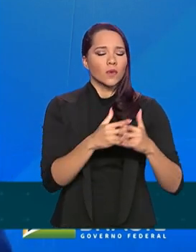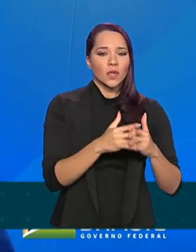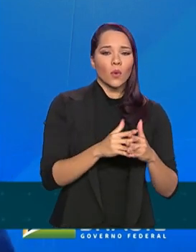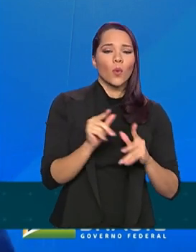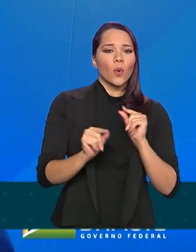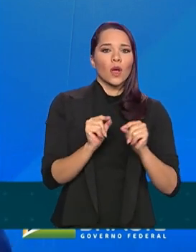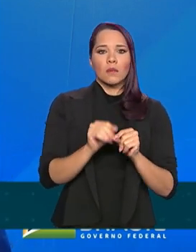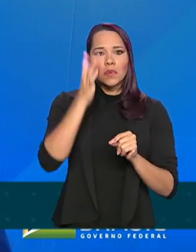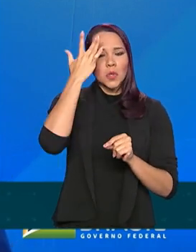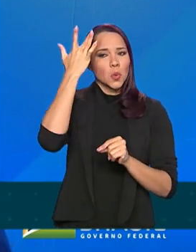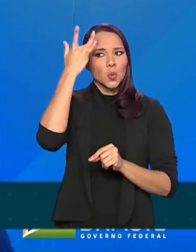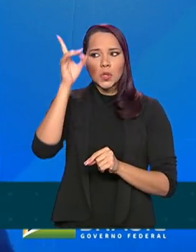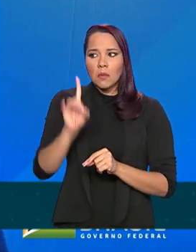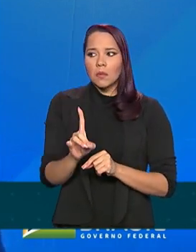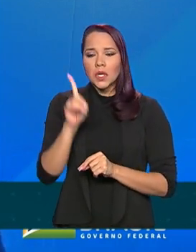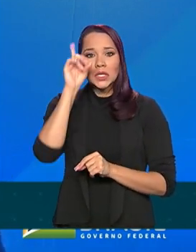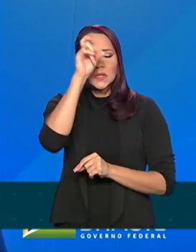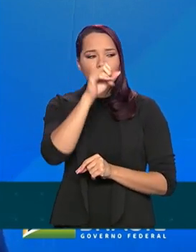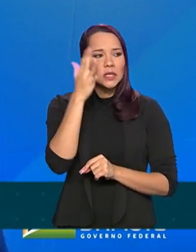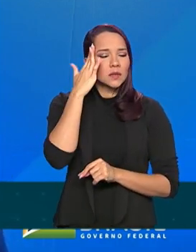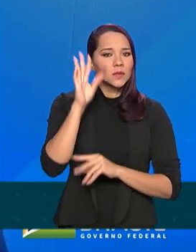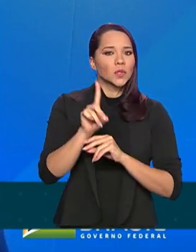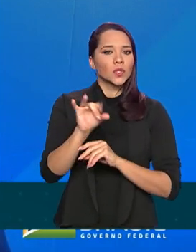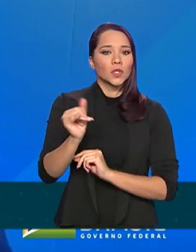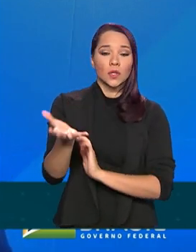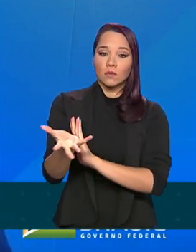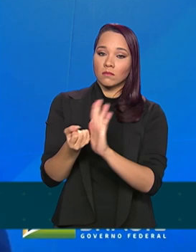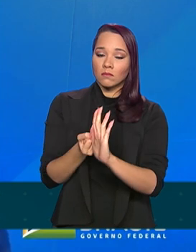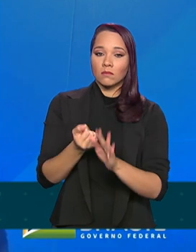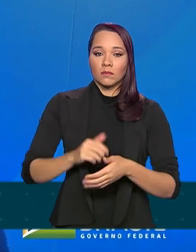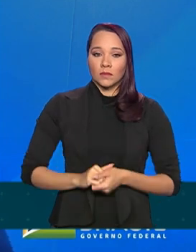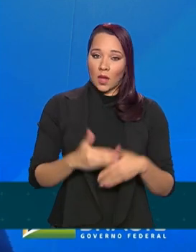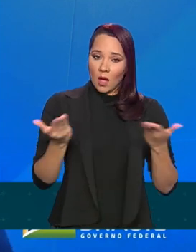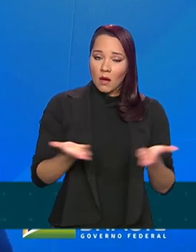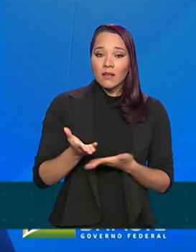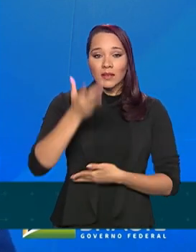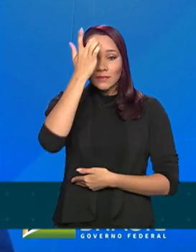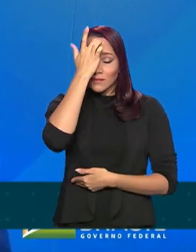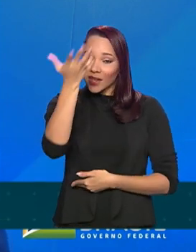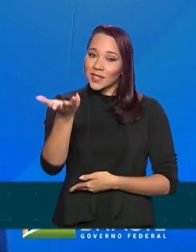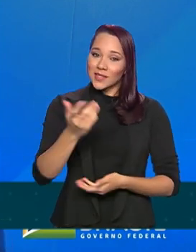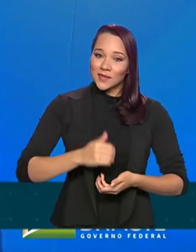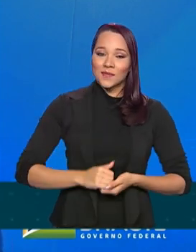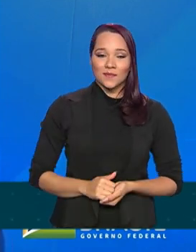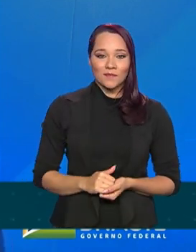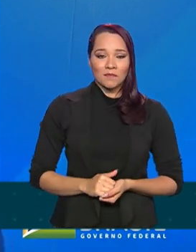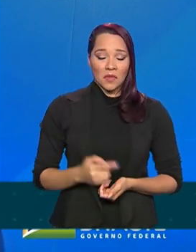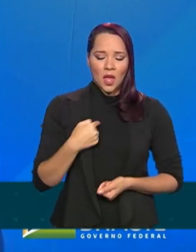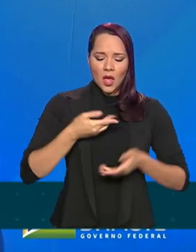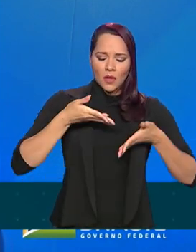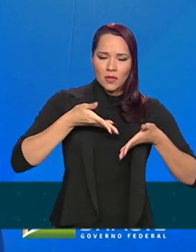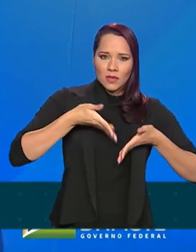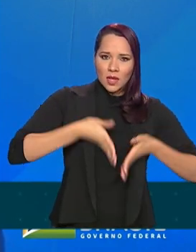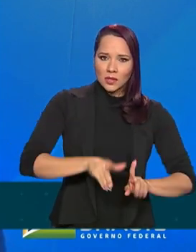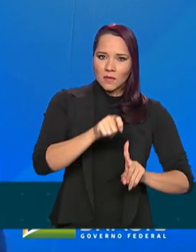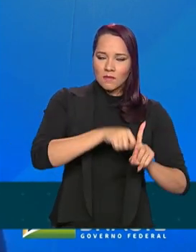sabia muito bem, era muito difícil quando que ia receber. Agora fica mais fácil. Eu nasci em março, não recebo